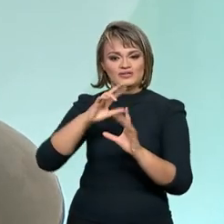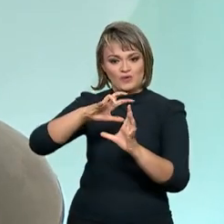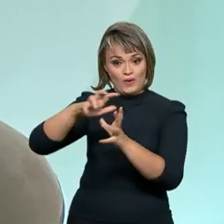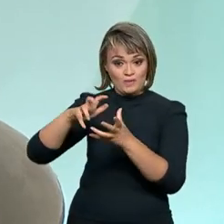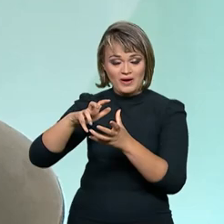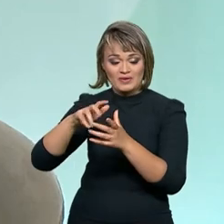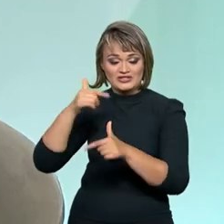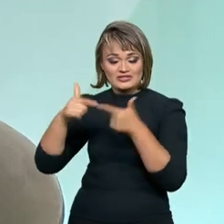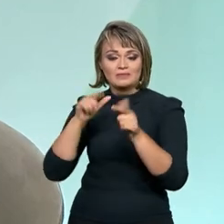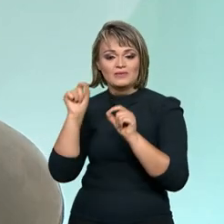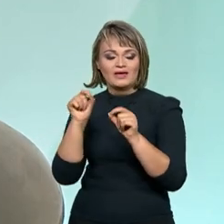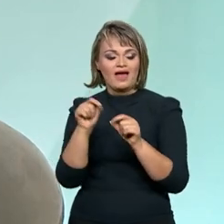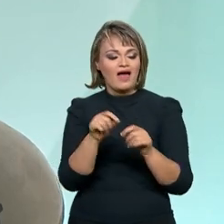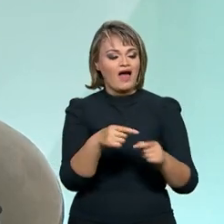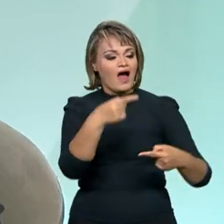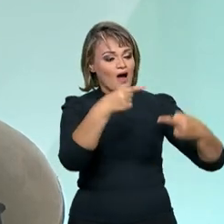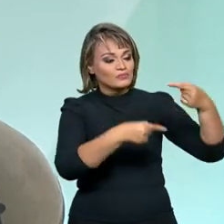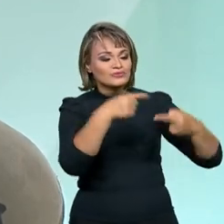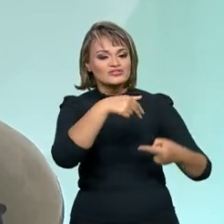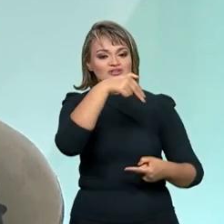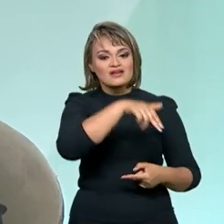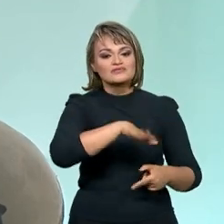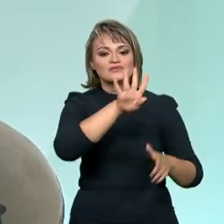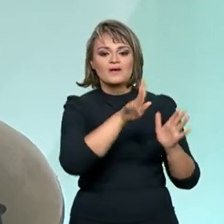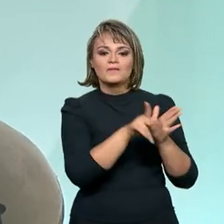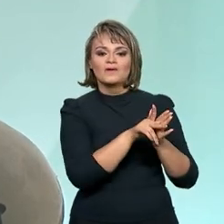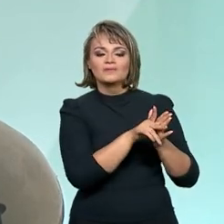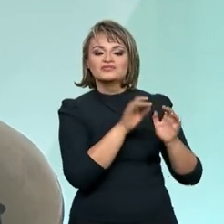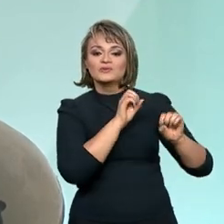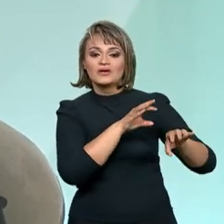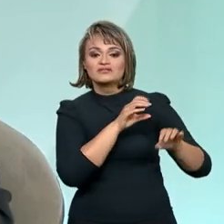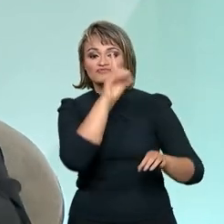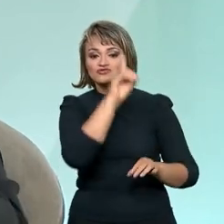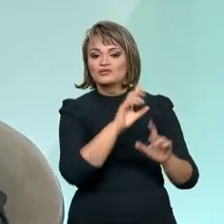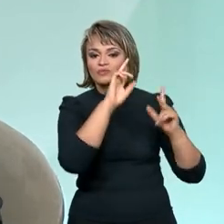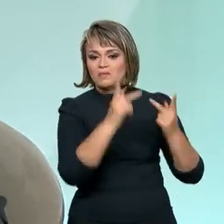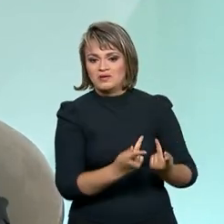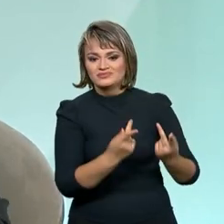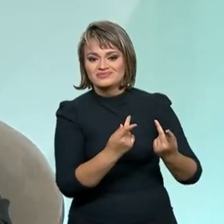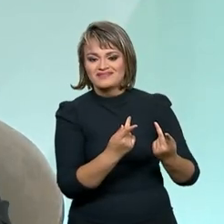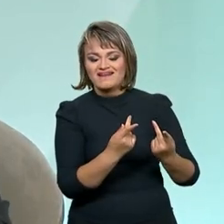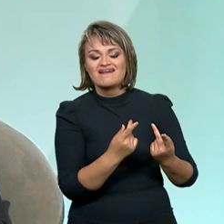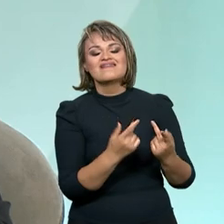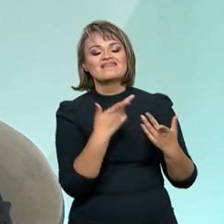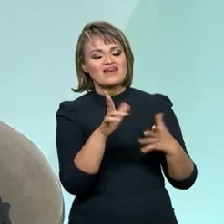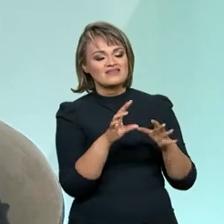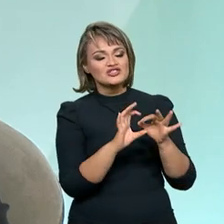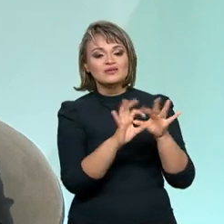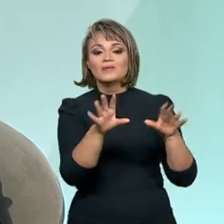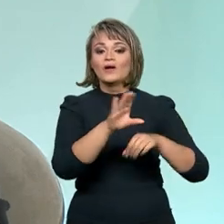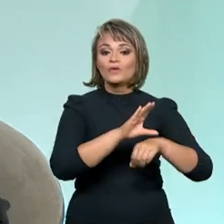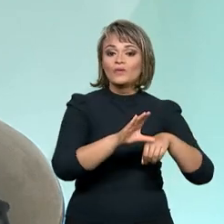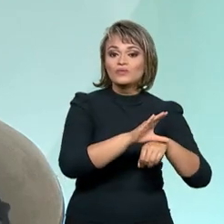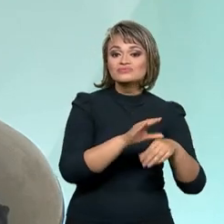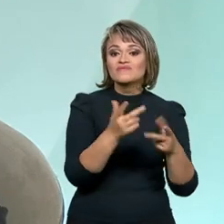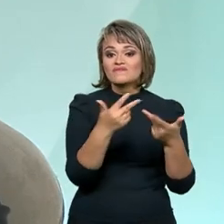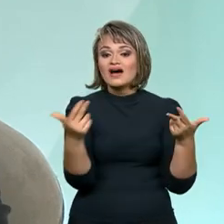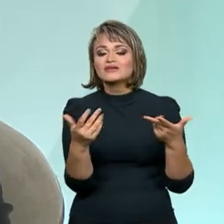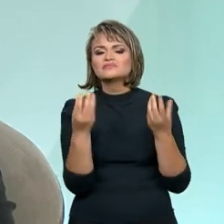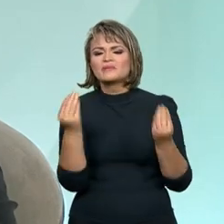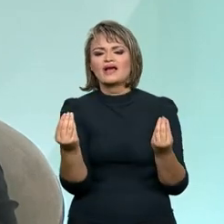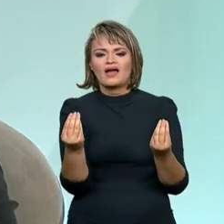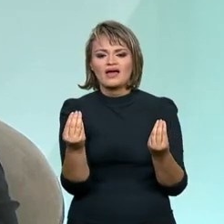coordenamos a Política Nacional de Educação e Direitos Humanos e nós disponibilizamos vários cursos que são